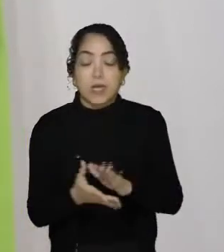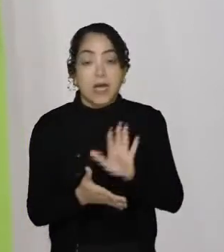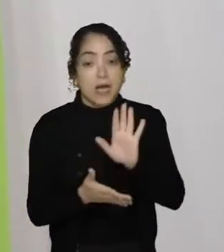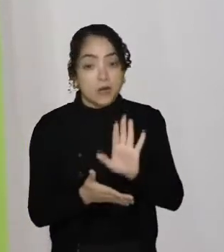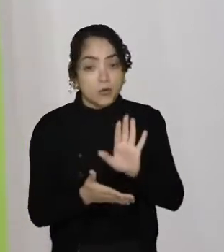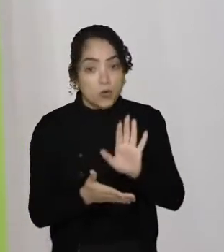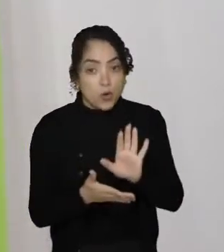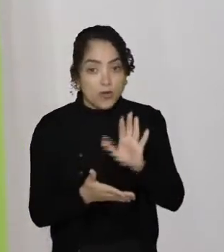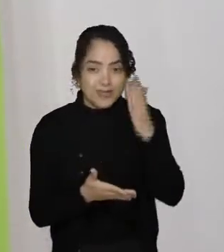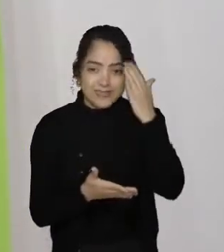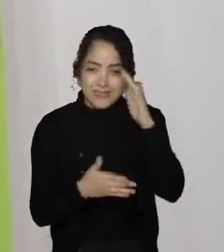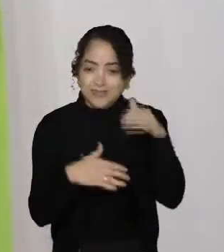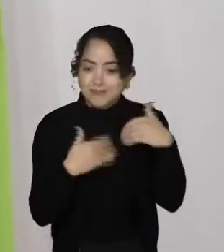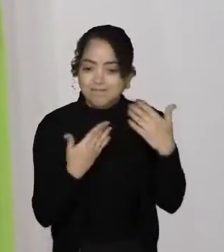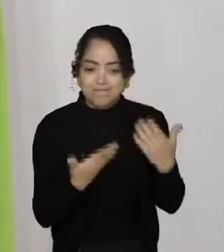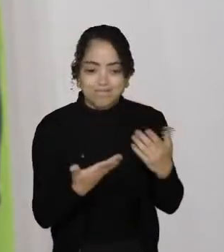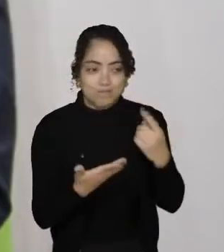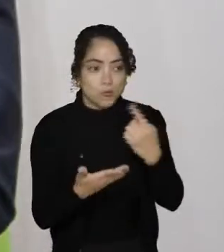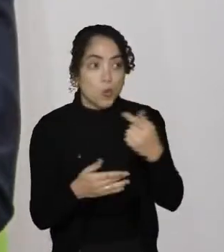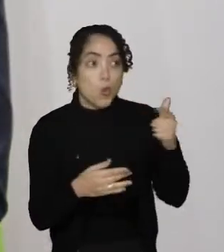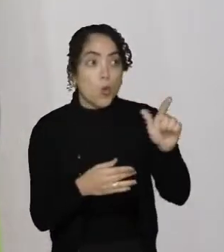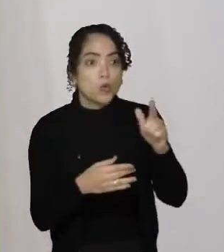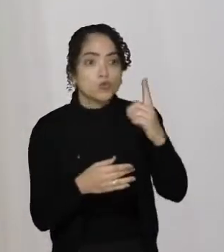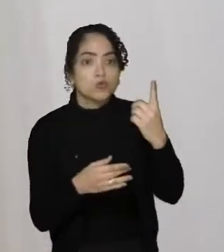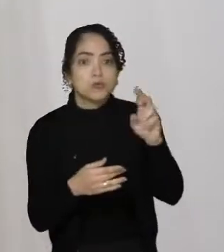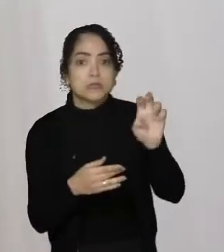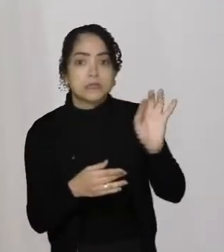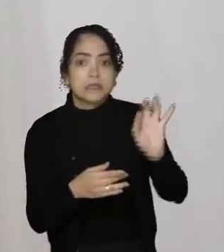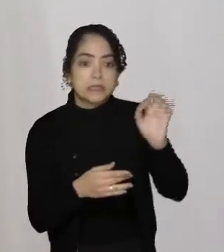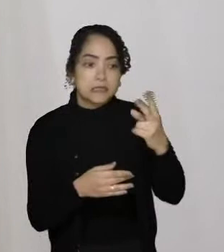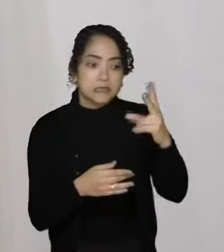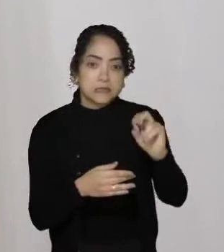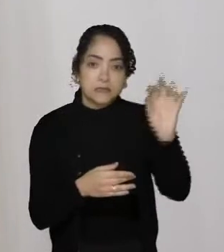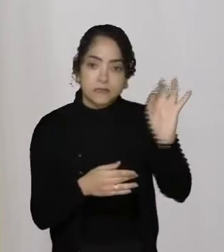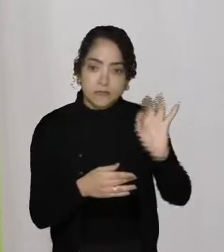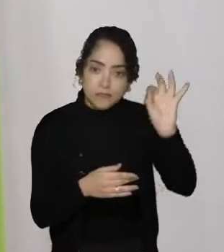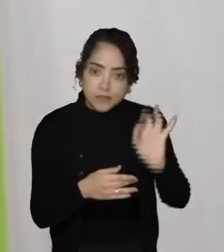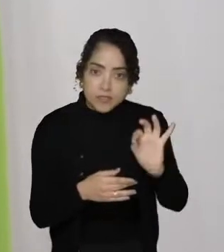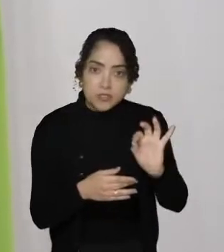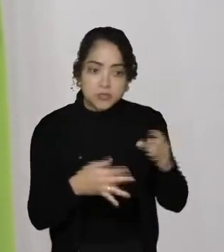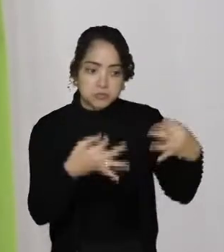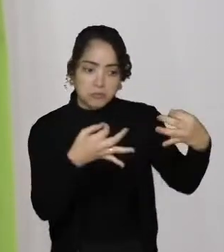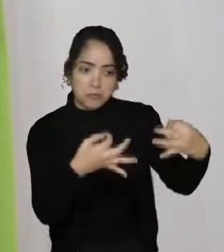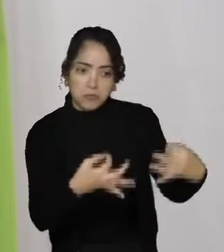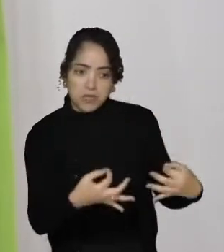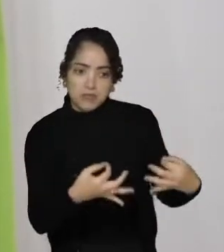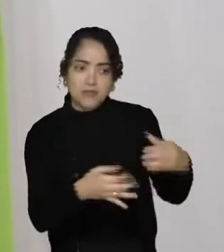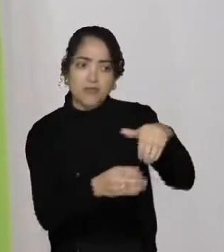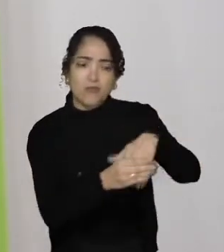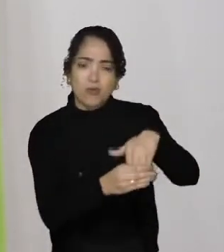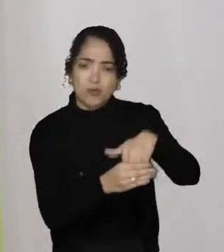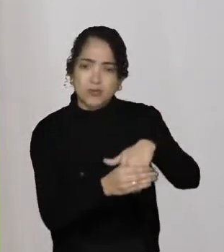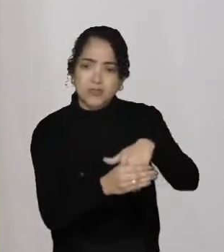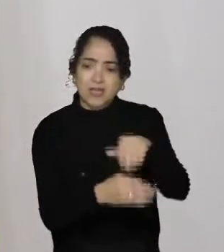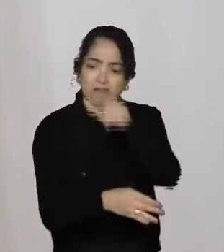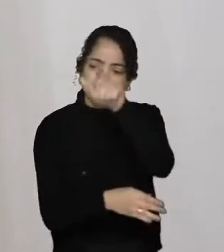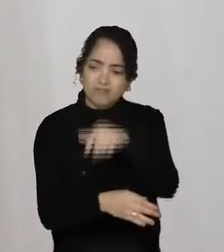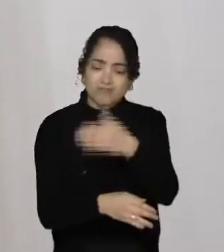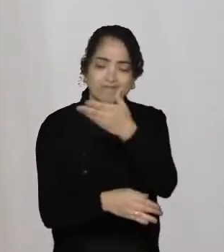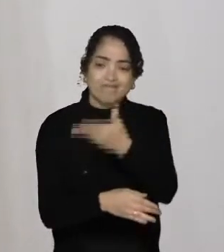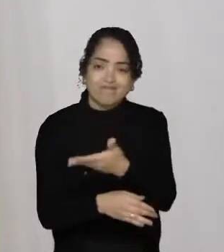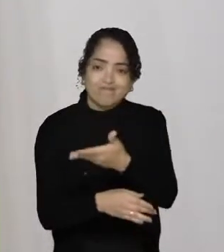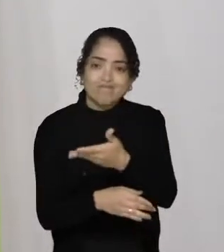o que não dá para entender, os outros 15%, 20% que se dizem honestos, votar num corrupto.